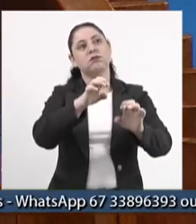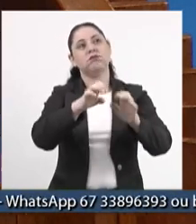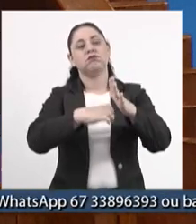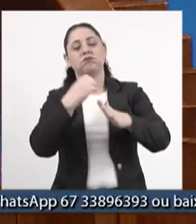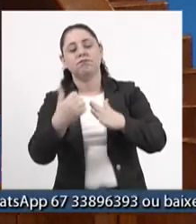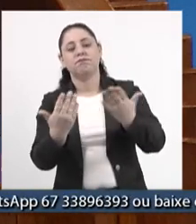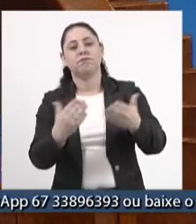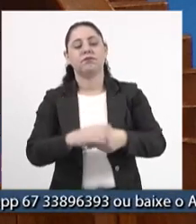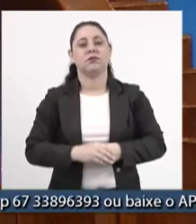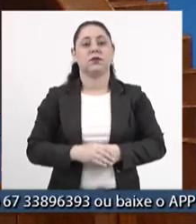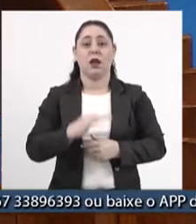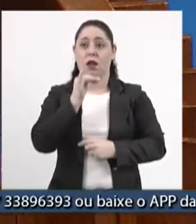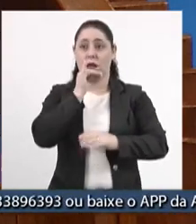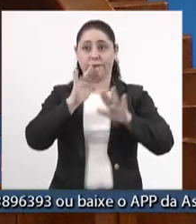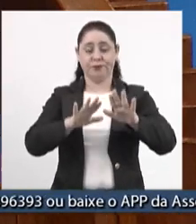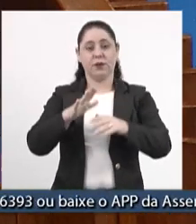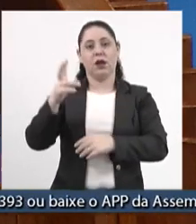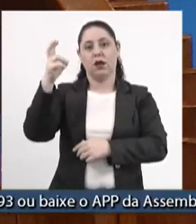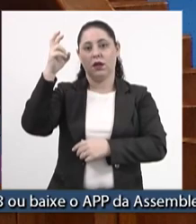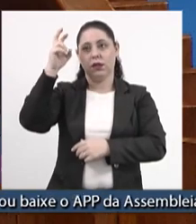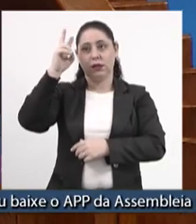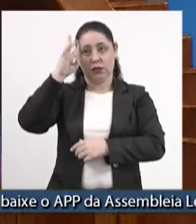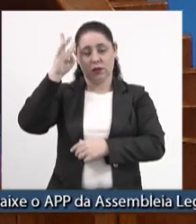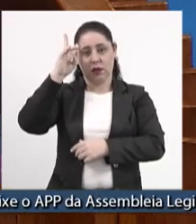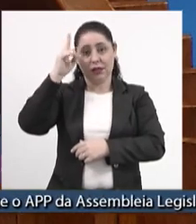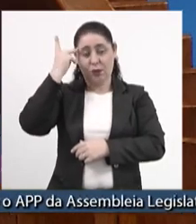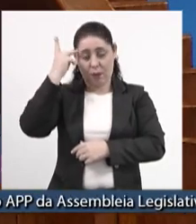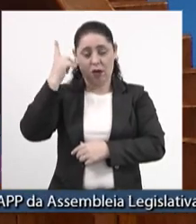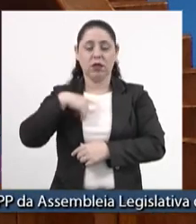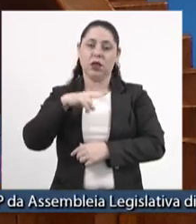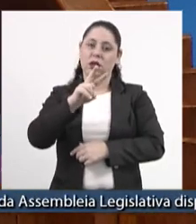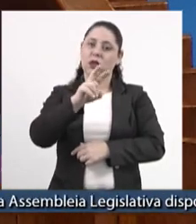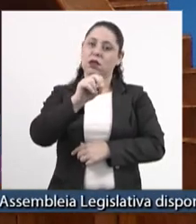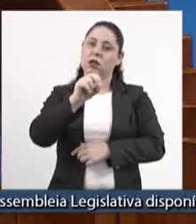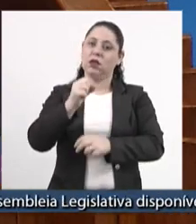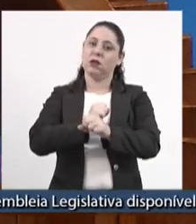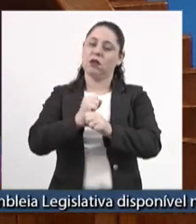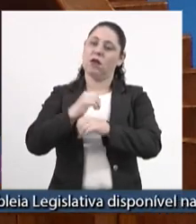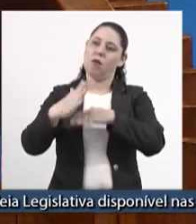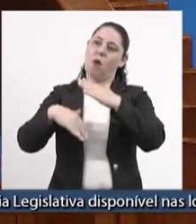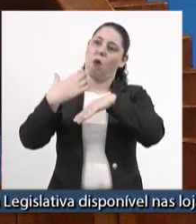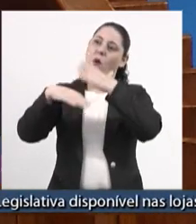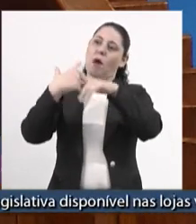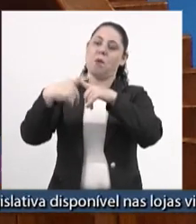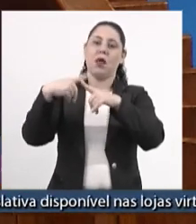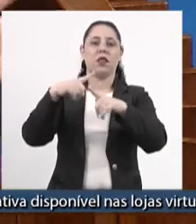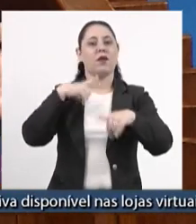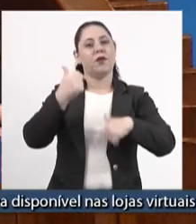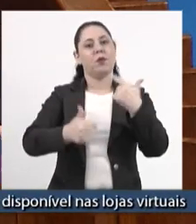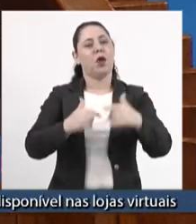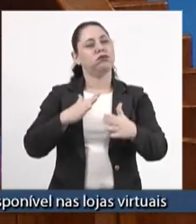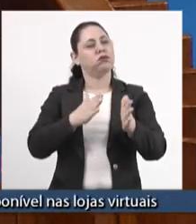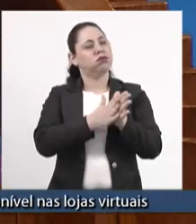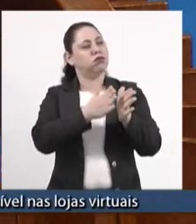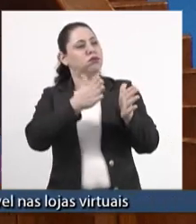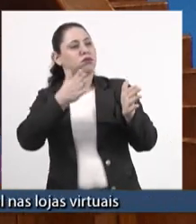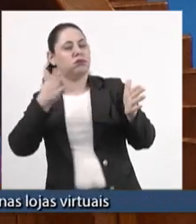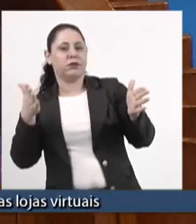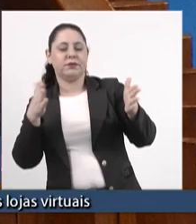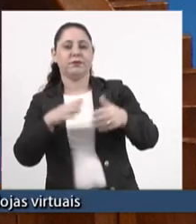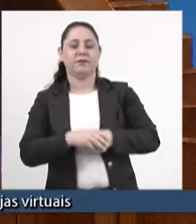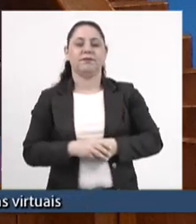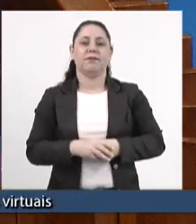O Estado de São Paulo tem 500 anos, está desenvolvido porque teve política ao longo de vários